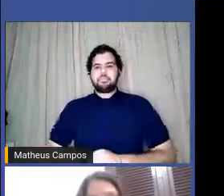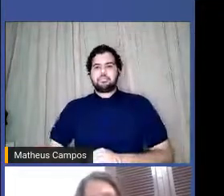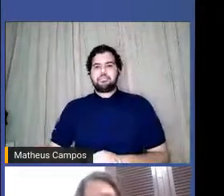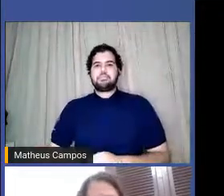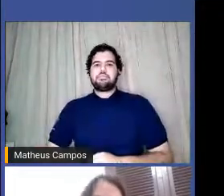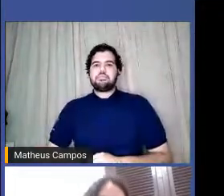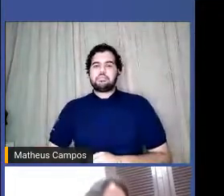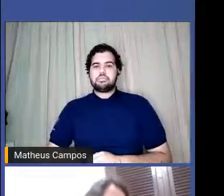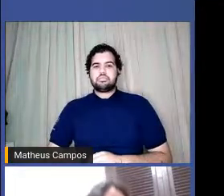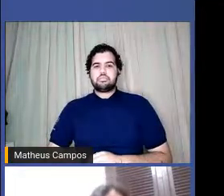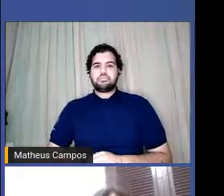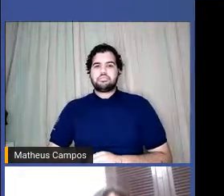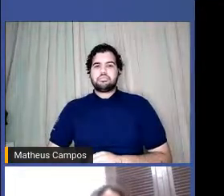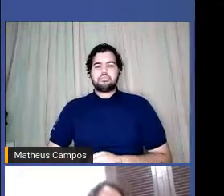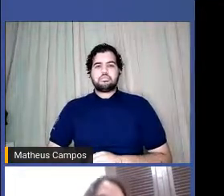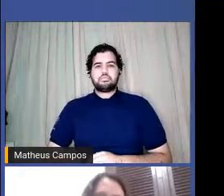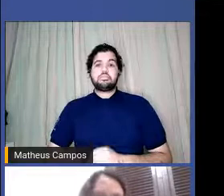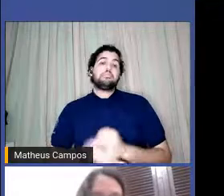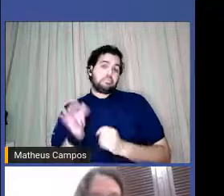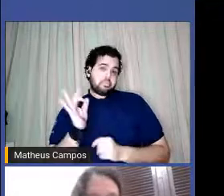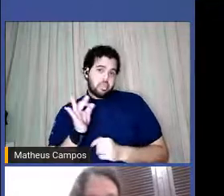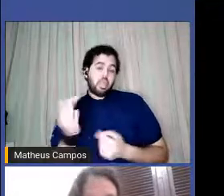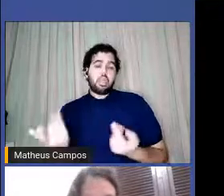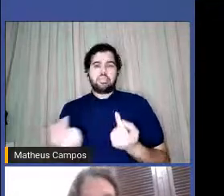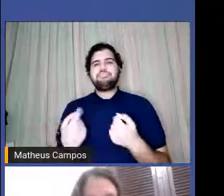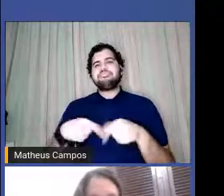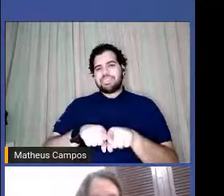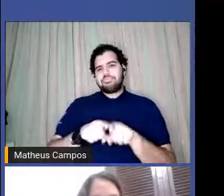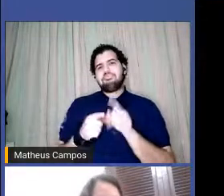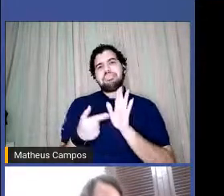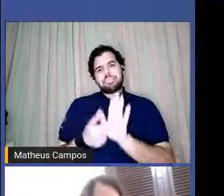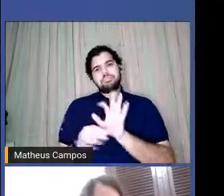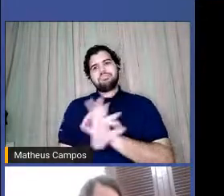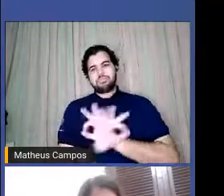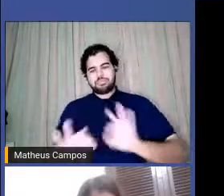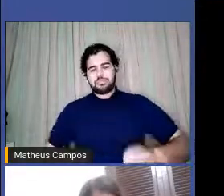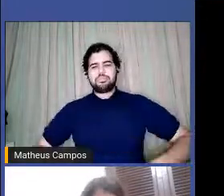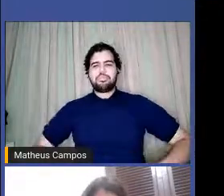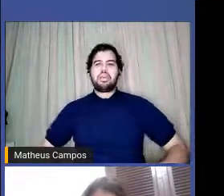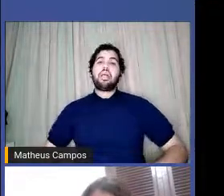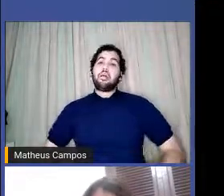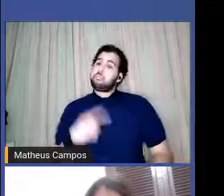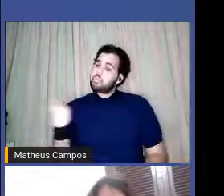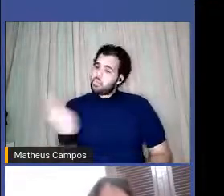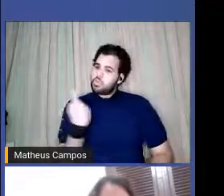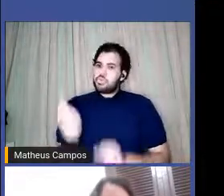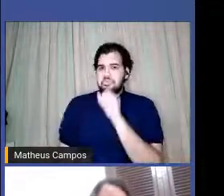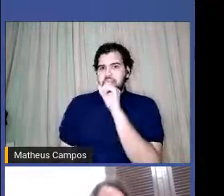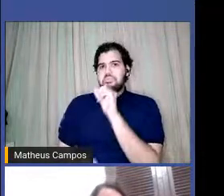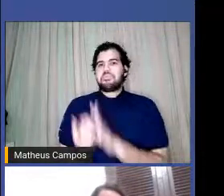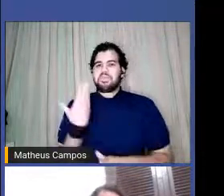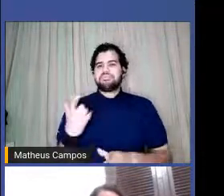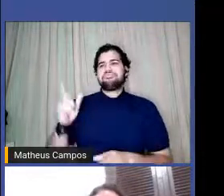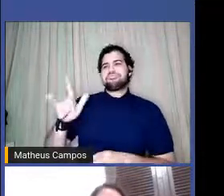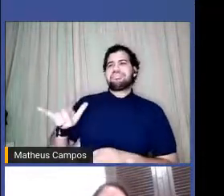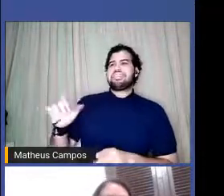E eu trouxe Claro, né? trouxe as nossas produções né, Laís?